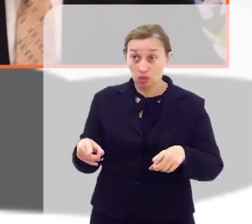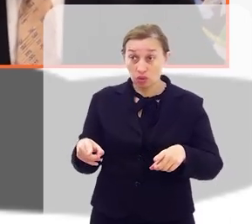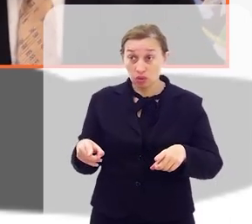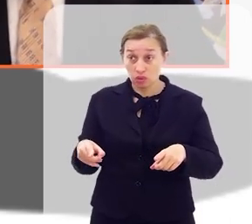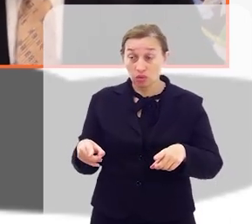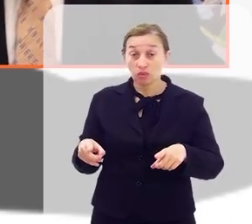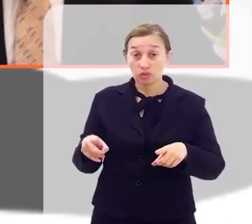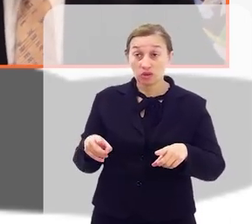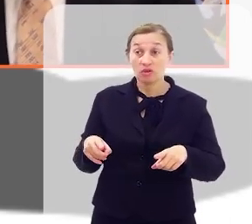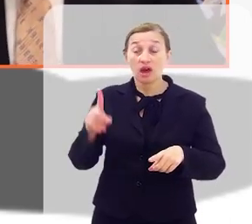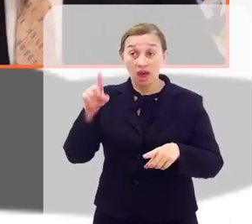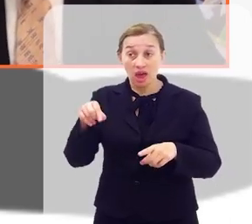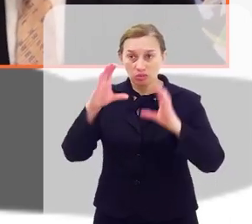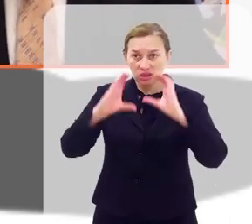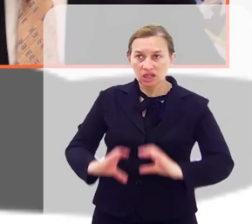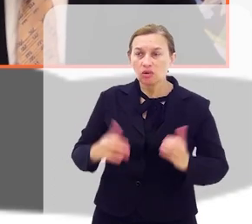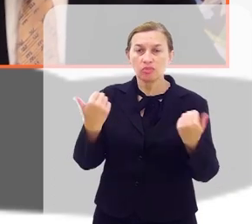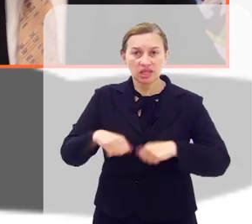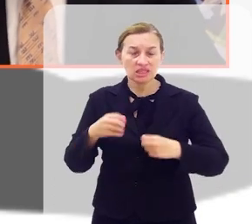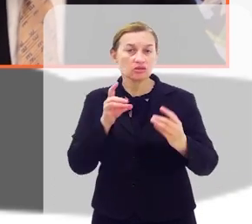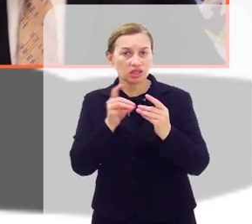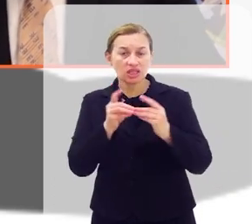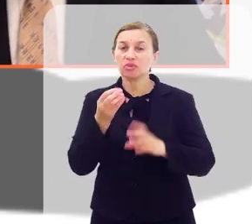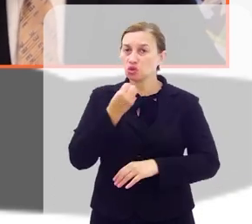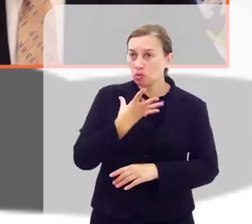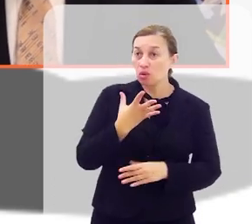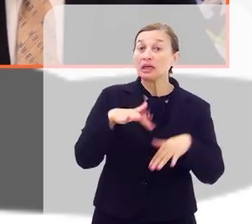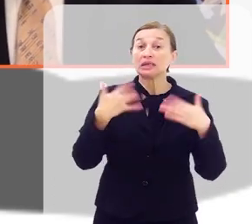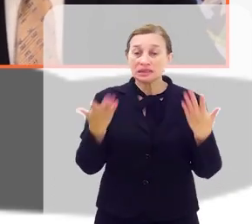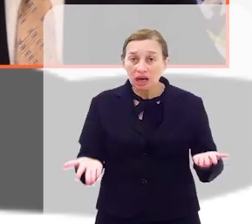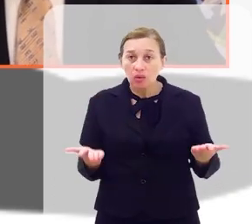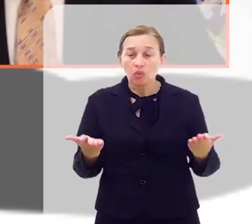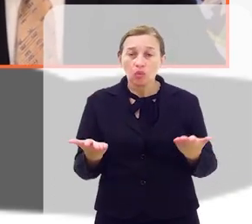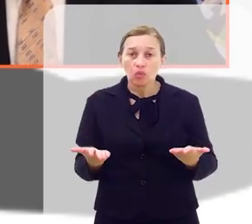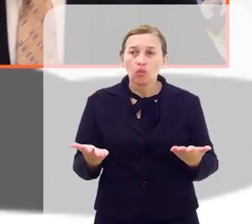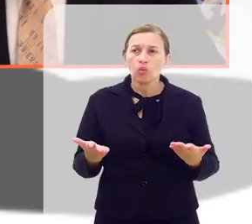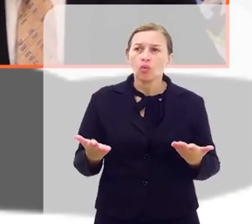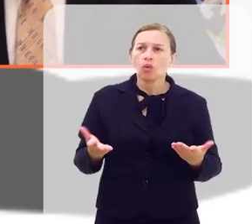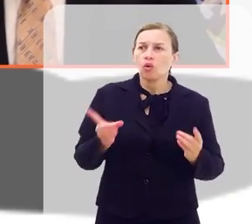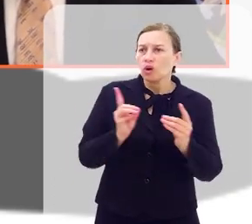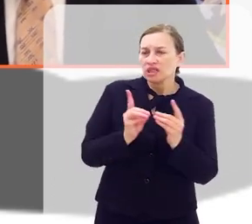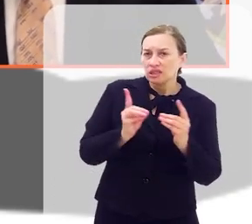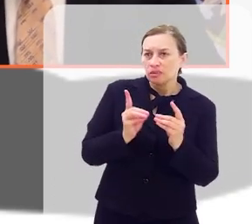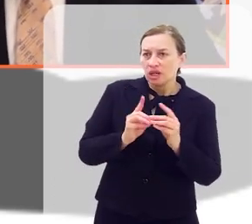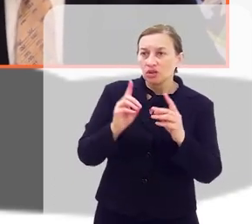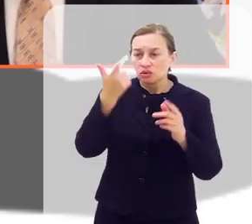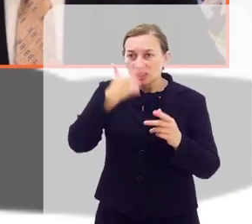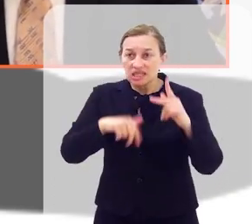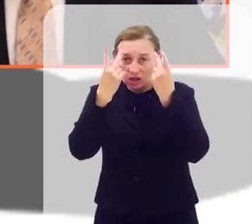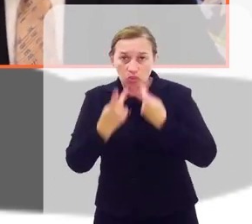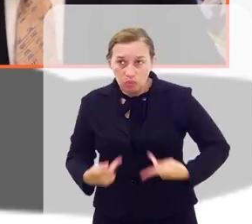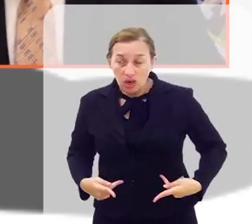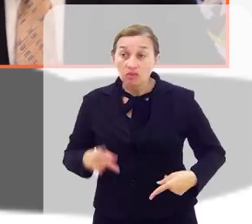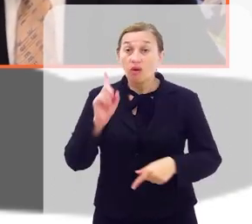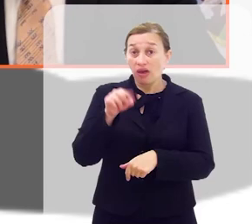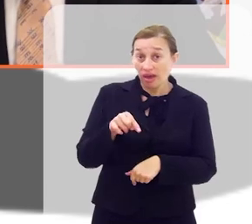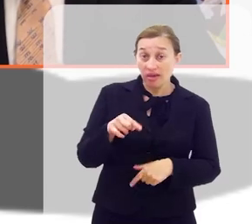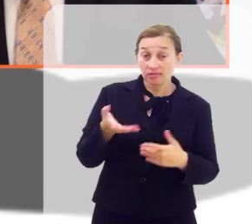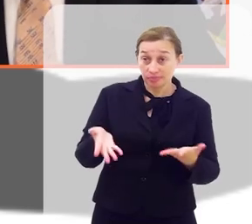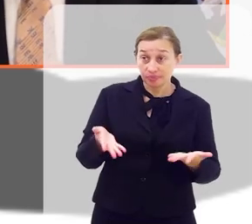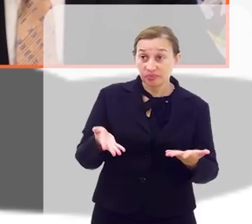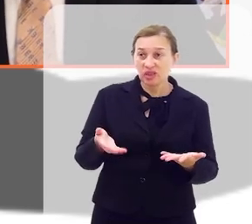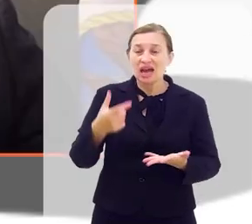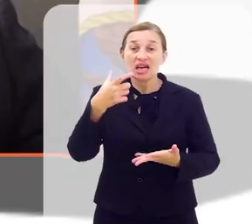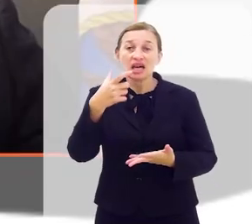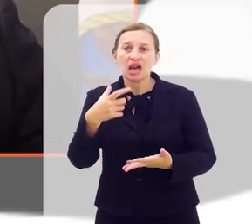que ele também é um cidadão que precisa de um atendimento. Então, o atendimento humanizado é justamente esse.